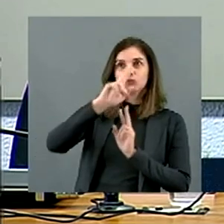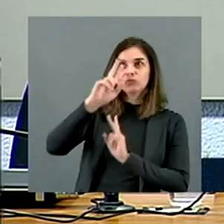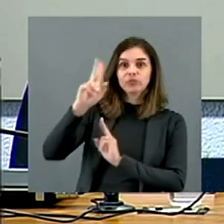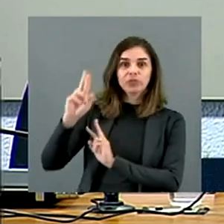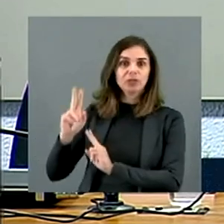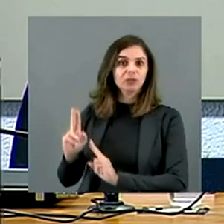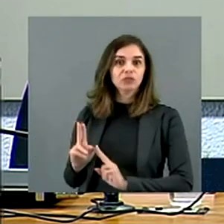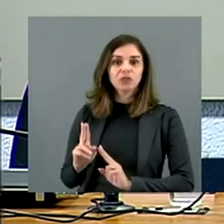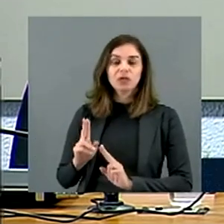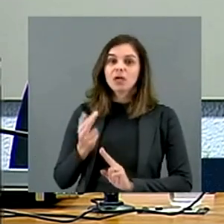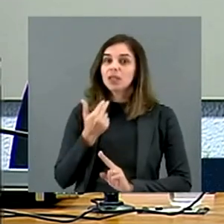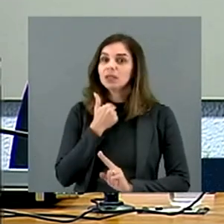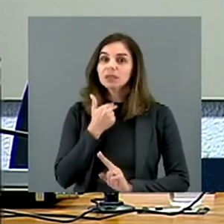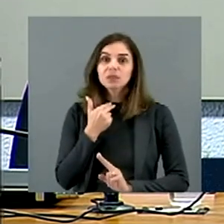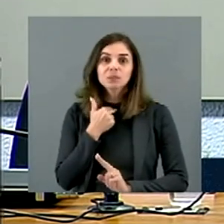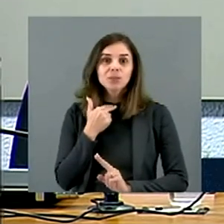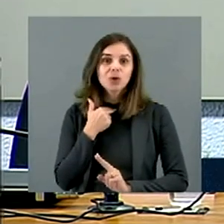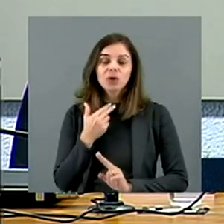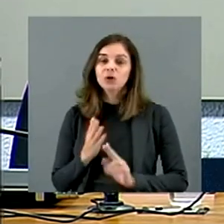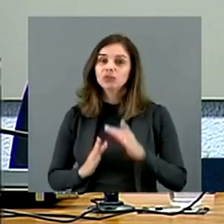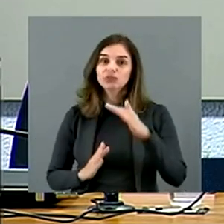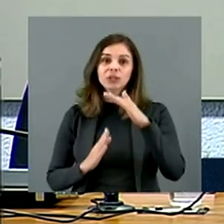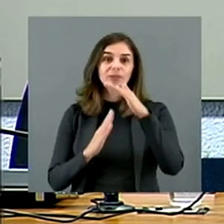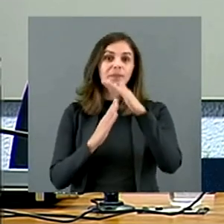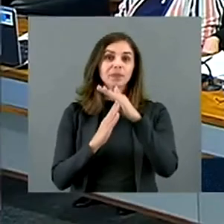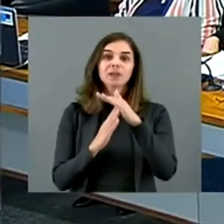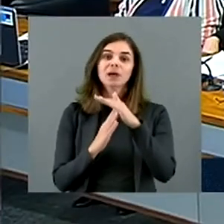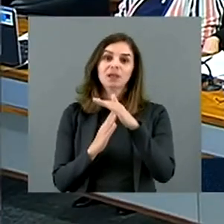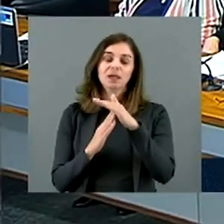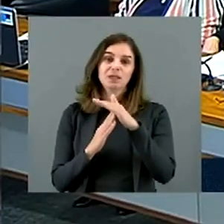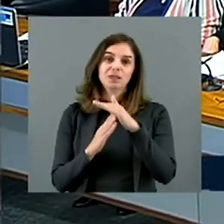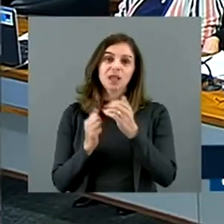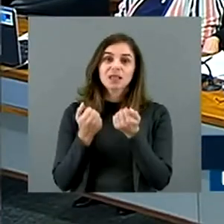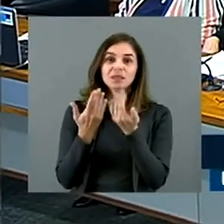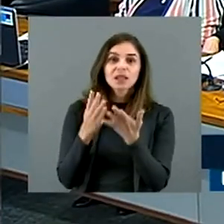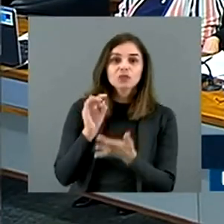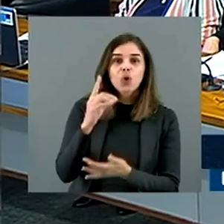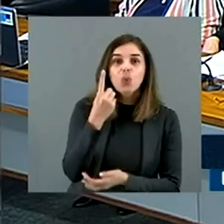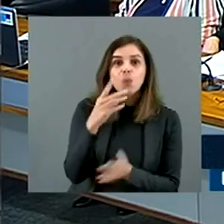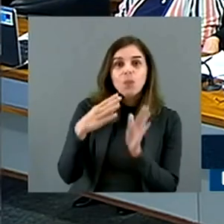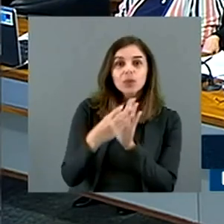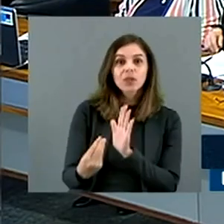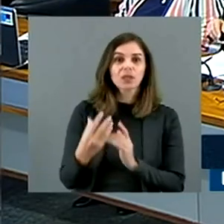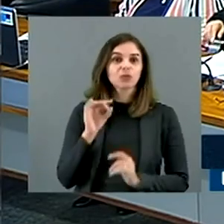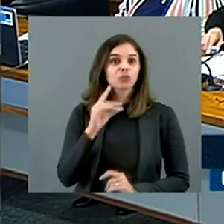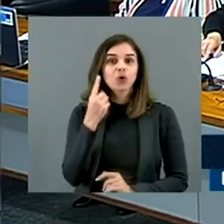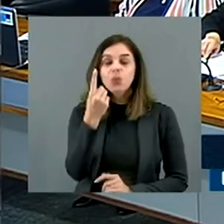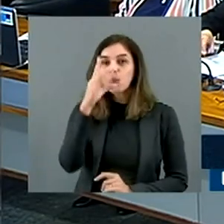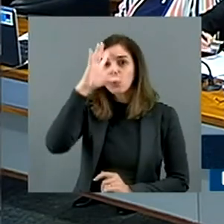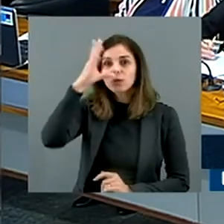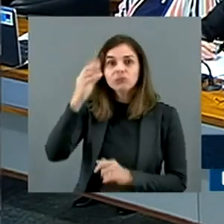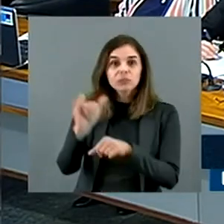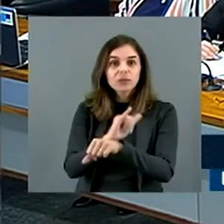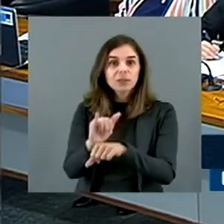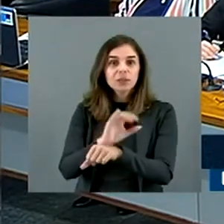que ofereça apenas um modelo para resolver o problema de água e esgoto do país. é isso aí! Fim!schim deation!